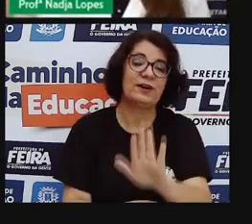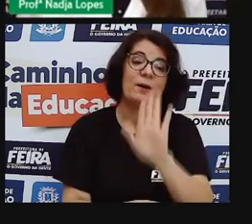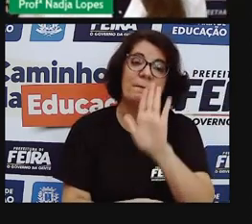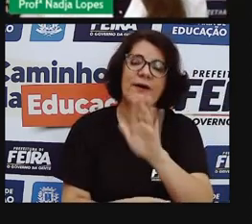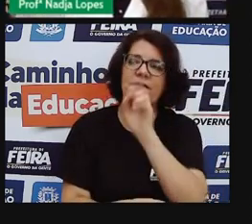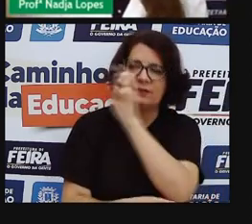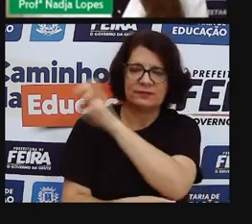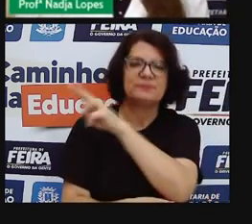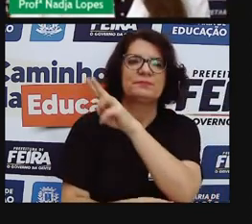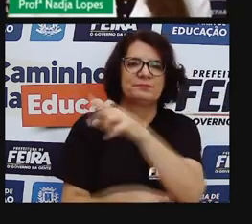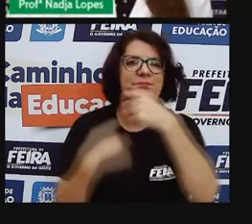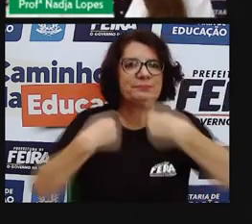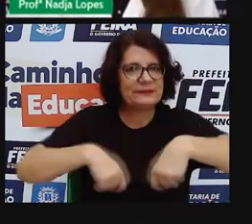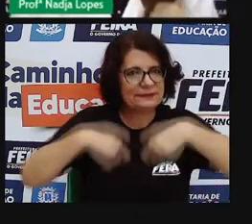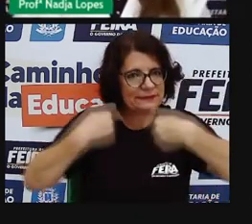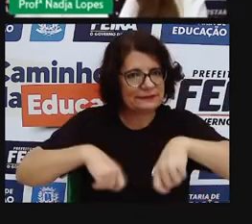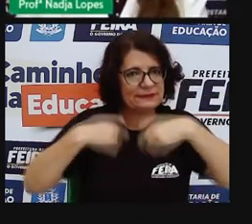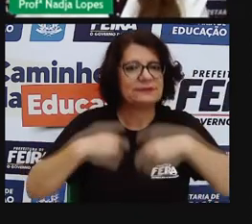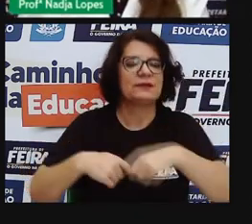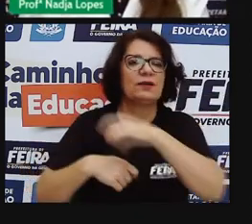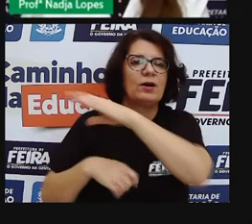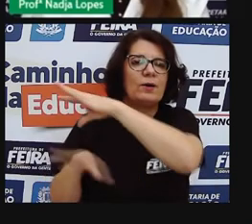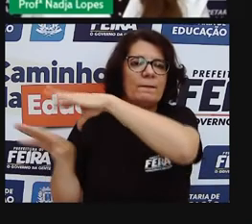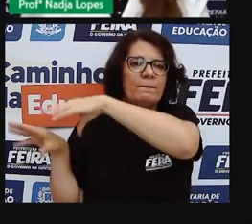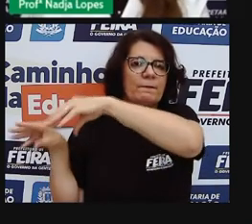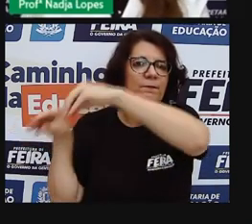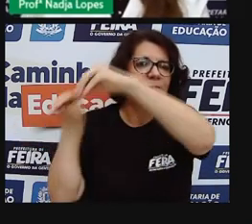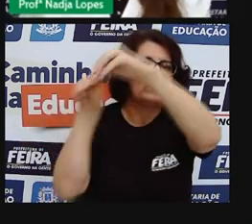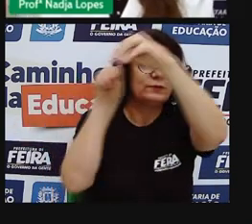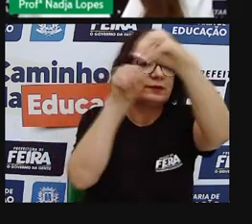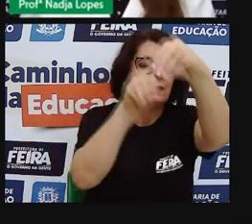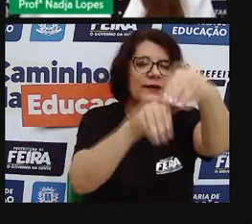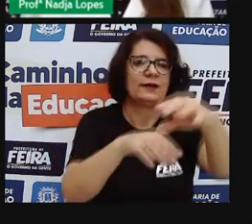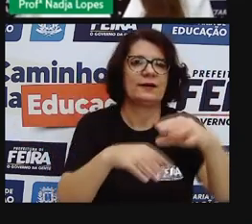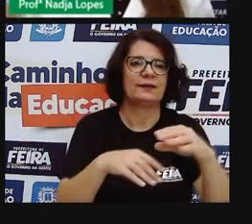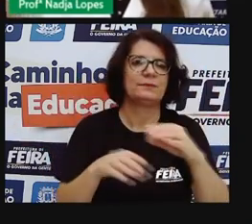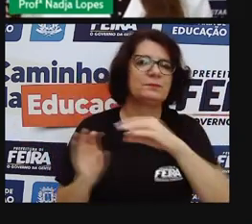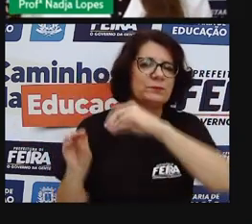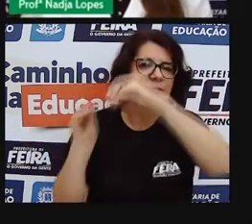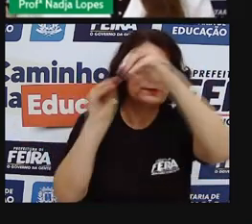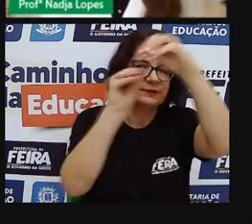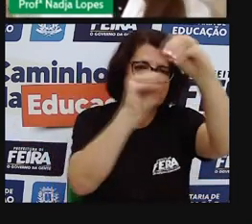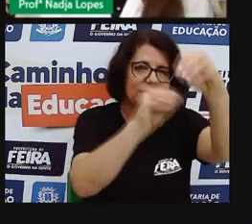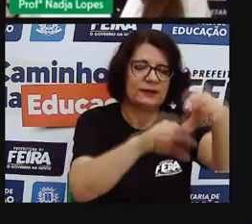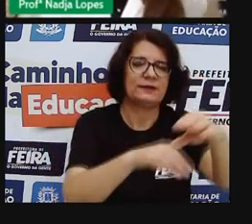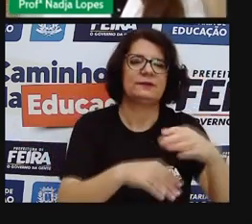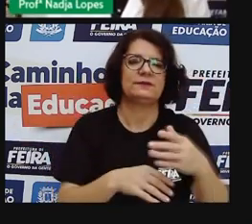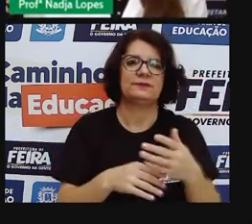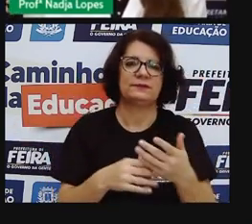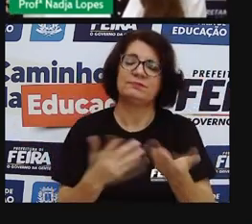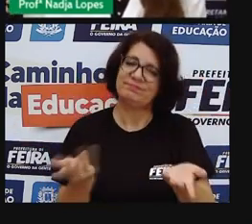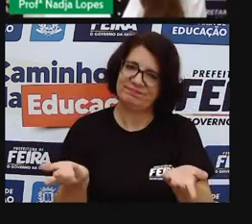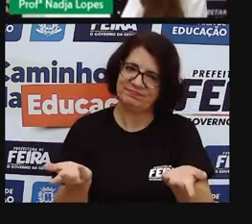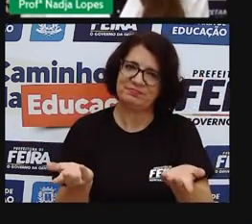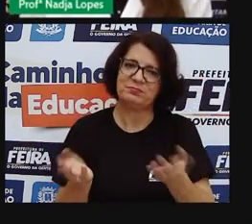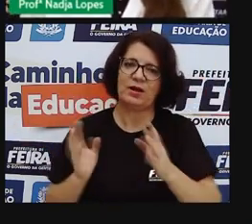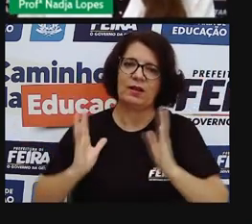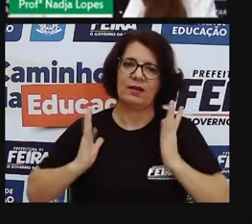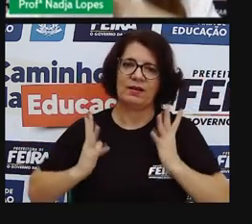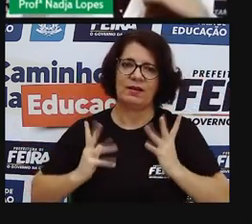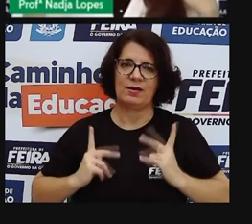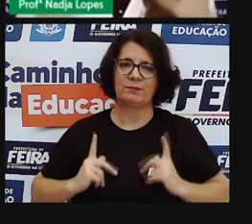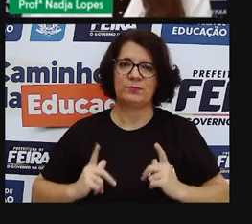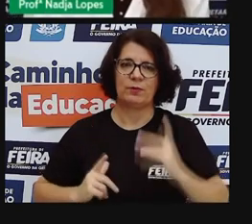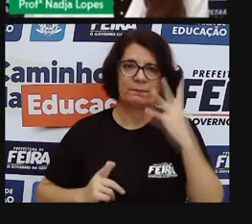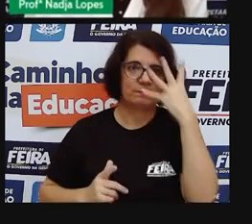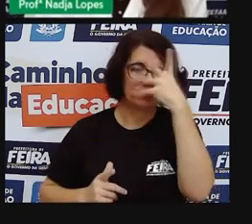ali na movimentação, no meio dos carros, na frente das lojas, realmente, deixa o centro da cidade com